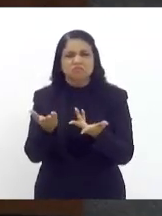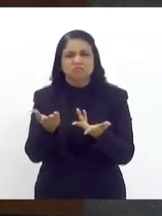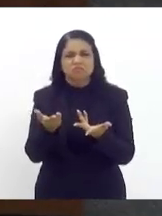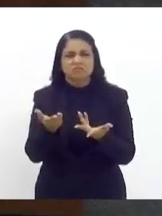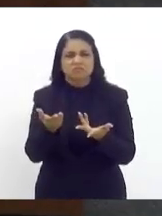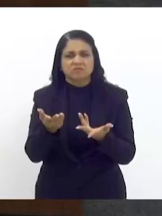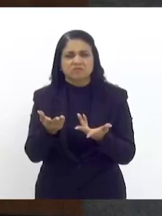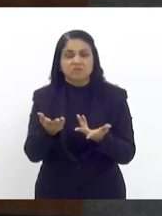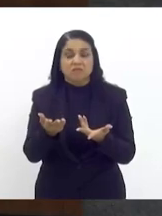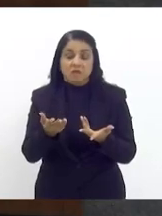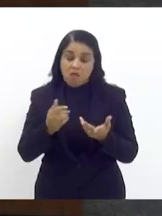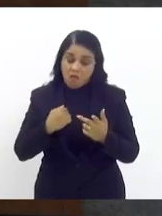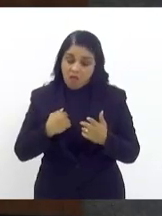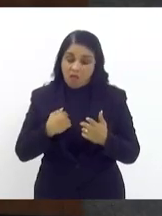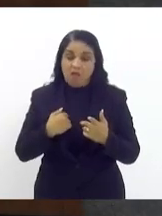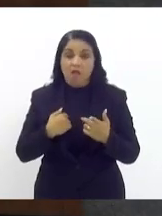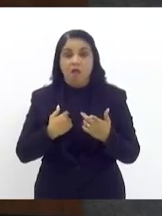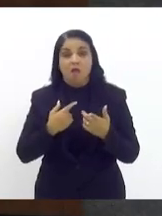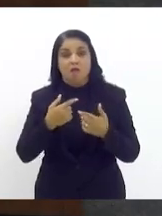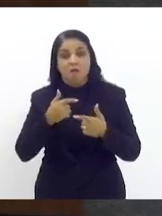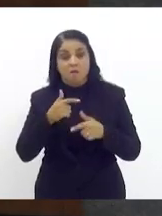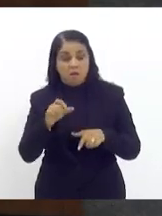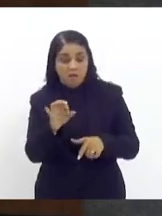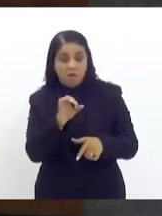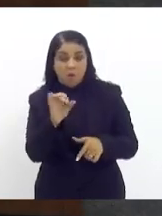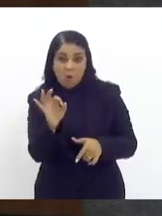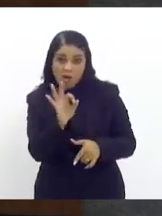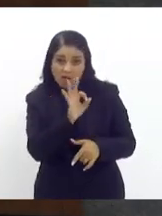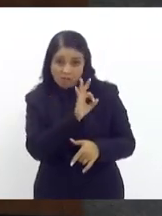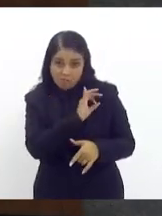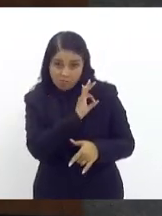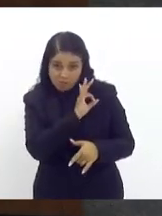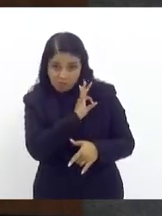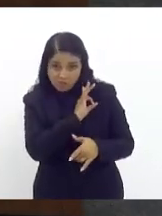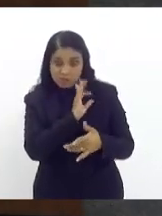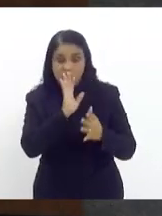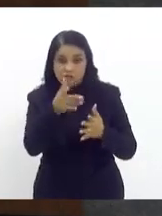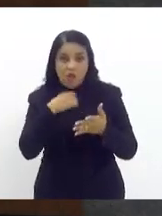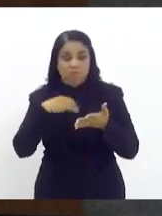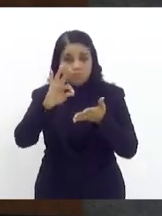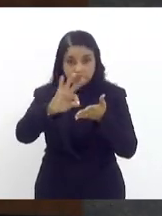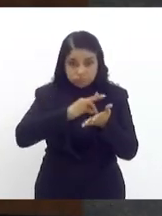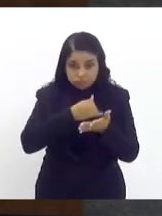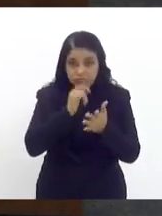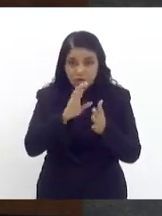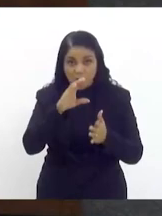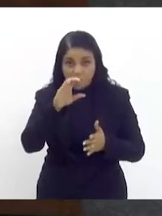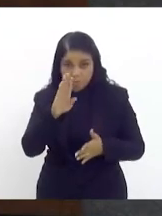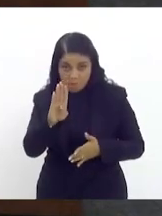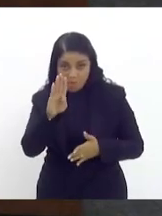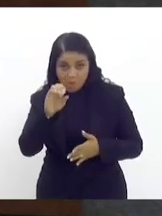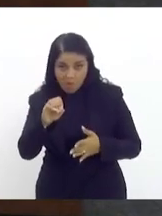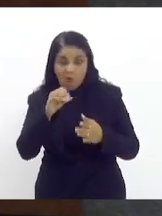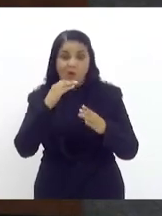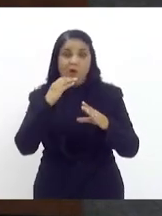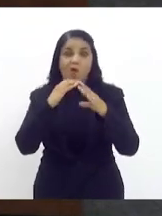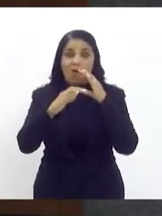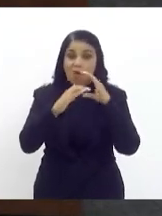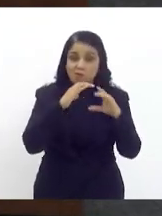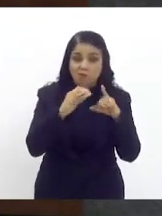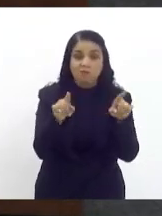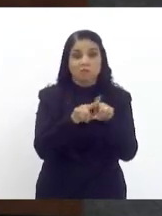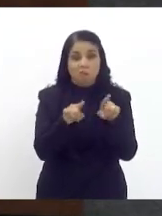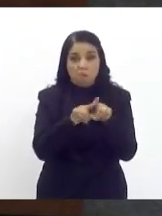gente espera que agora, a partir da queixa, do registro da queixa, os meios de comunicação, a nossa imprensa está de